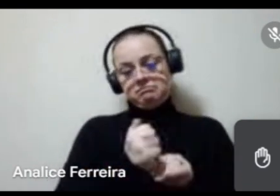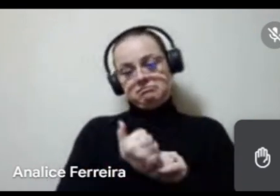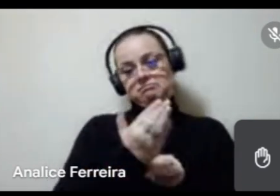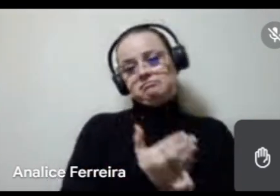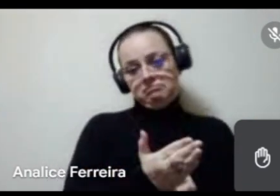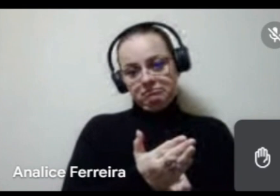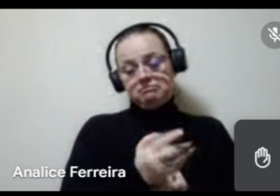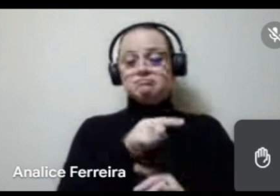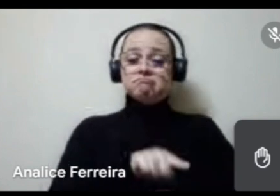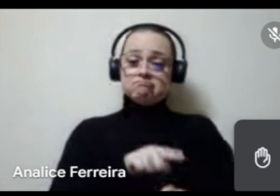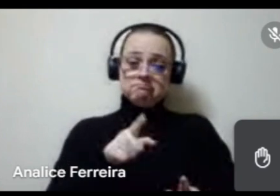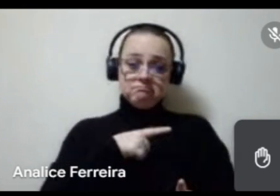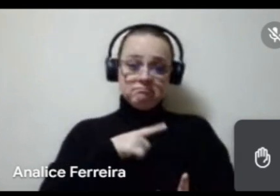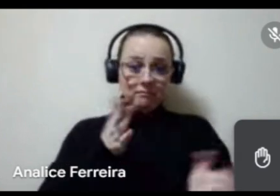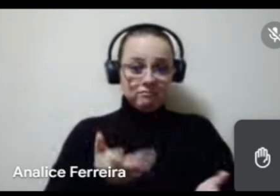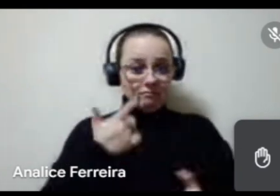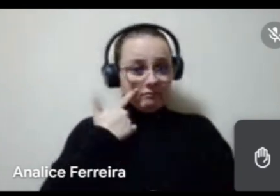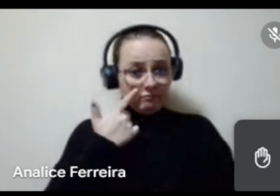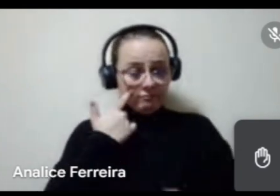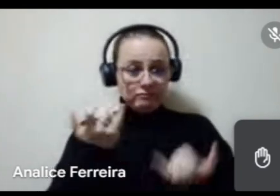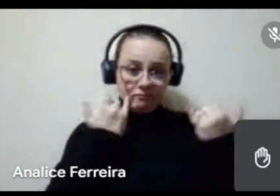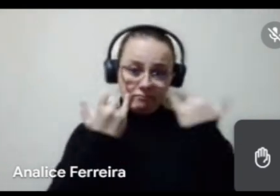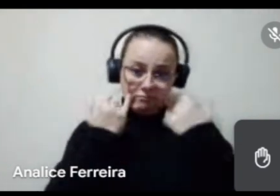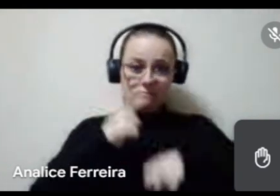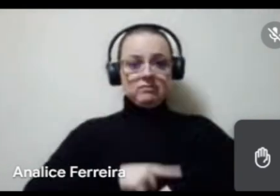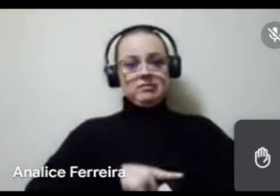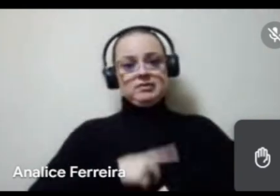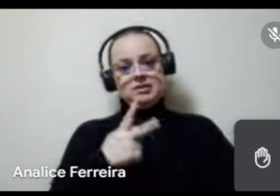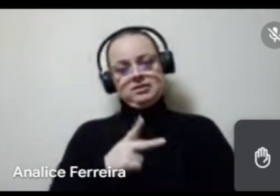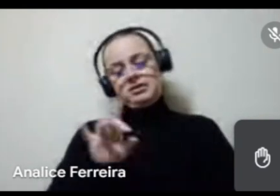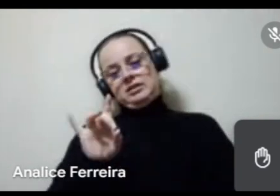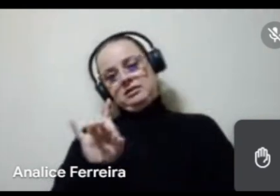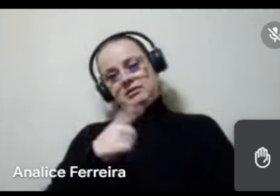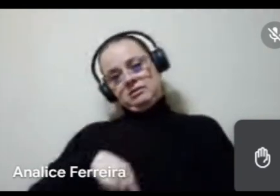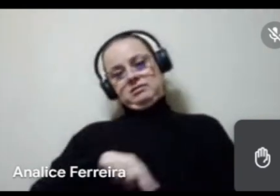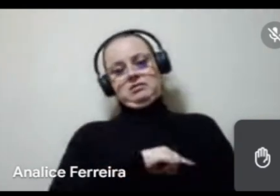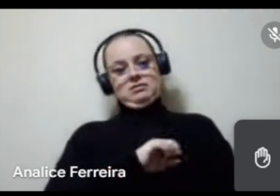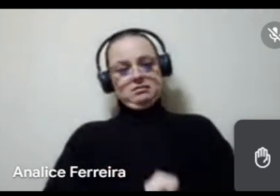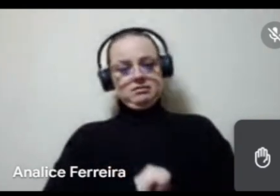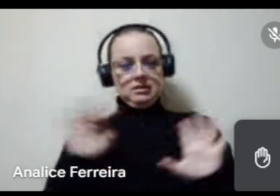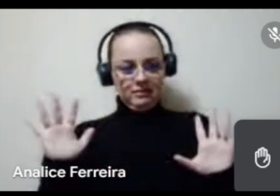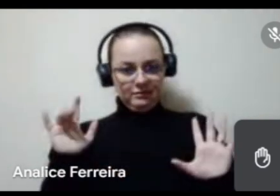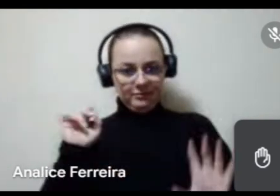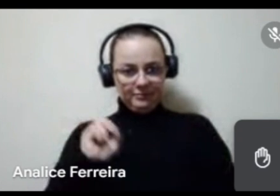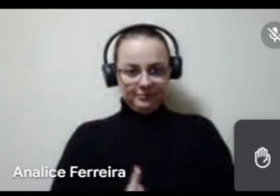esse momento da escuta é justamente para isso, certo? Só para a gente deixar claro, tá?